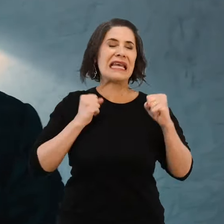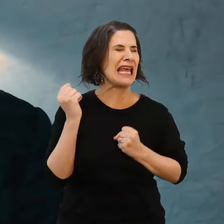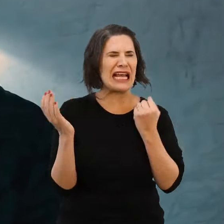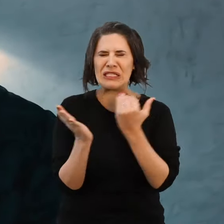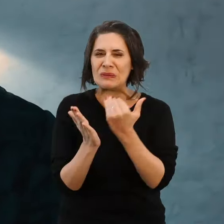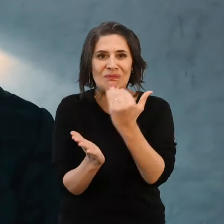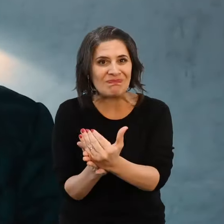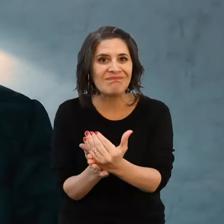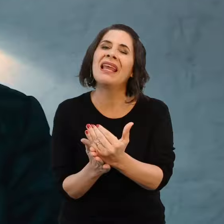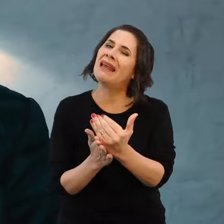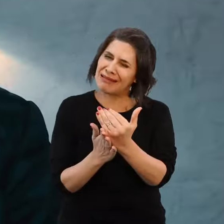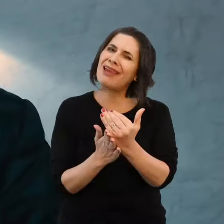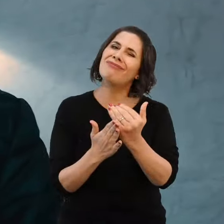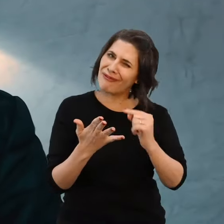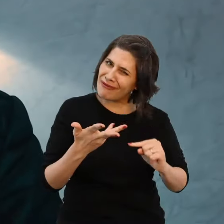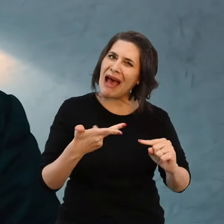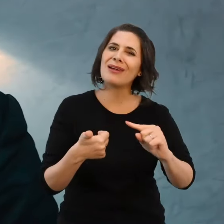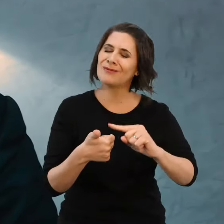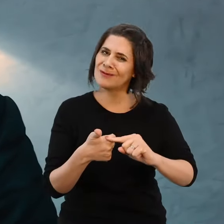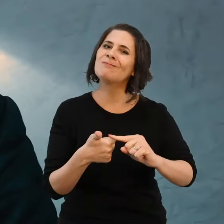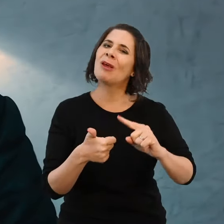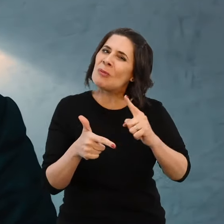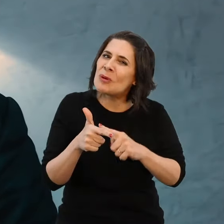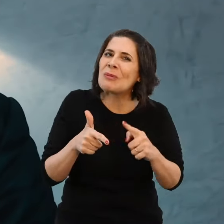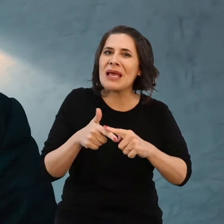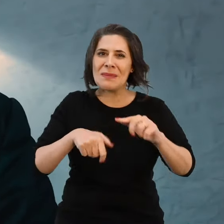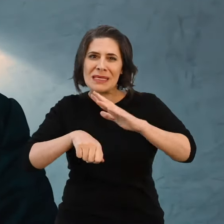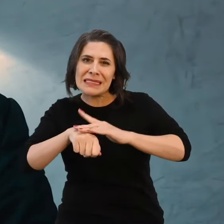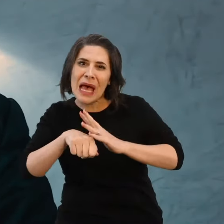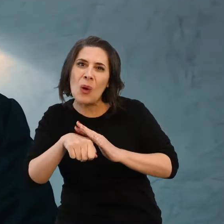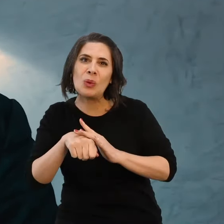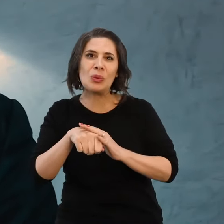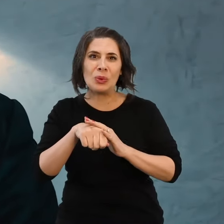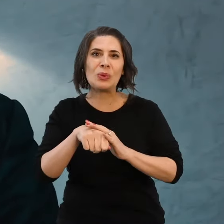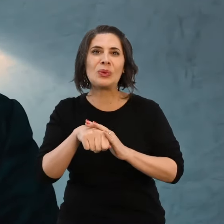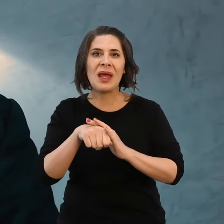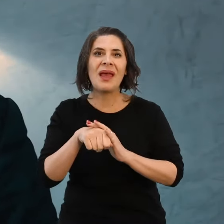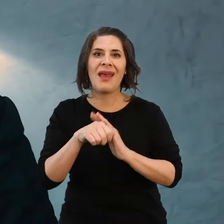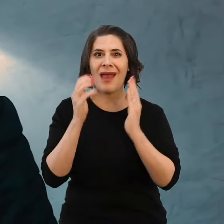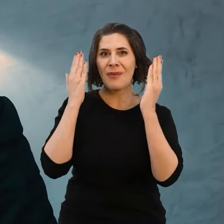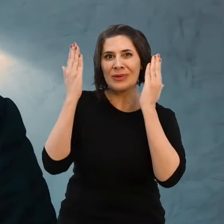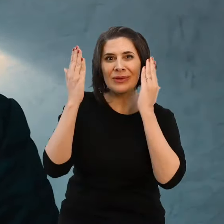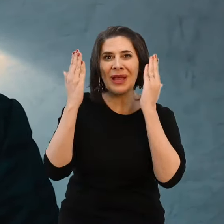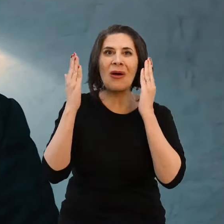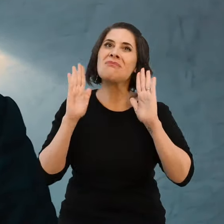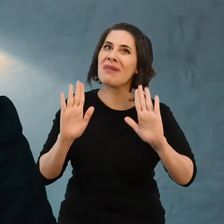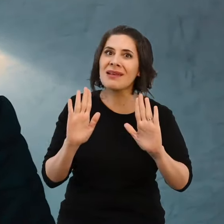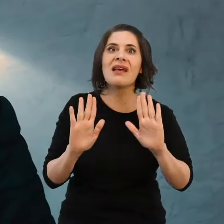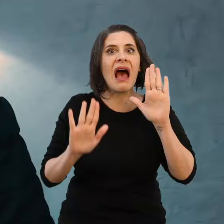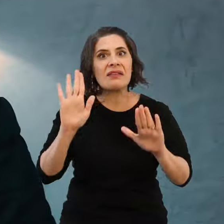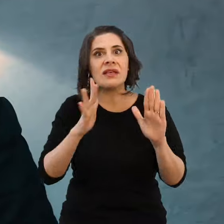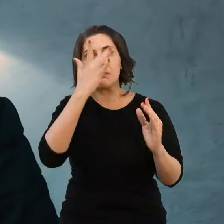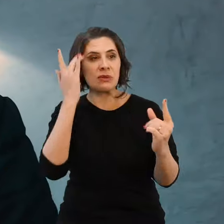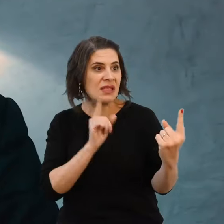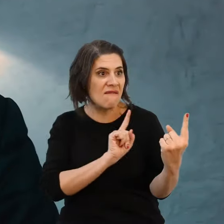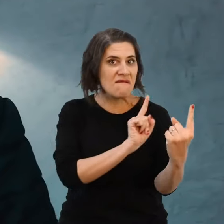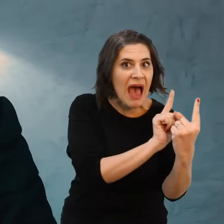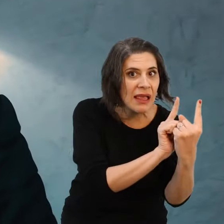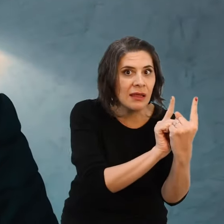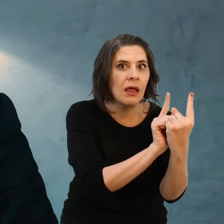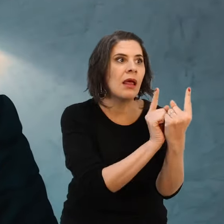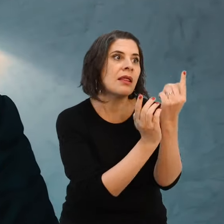e que são possíveis a todos nós. Pessoas que encaram processos terapêuticos, pessoas que estão em tratamento